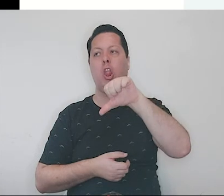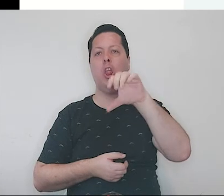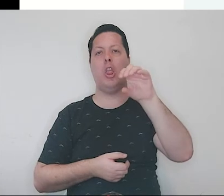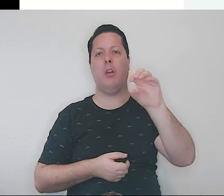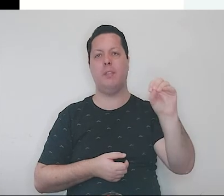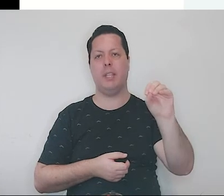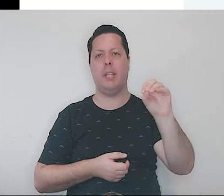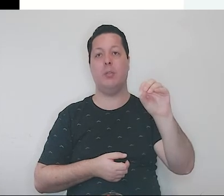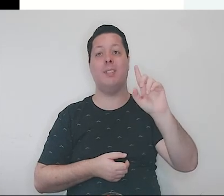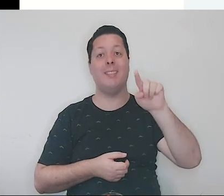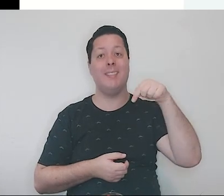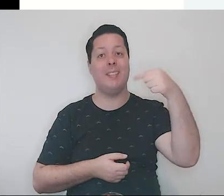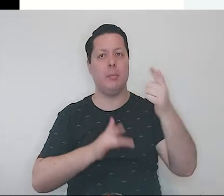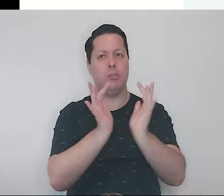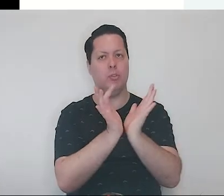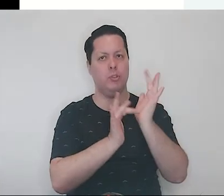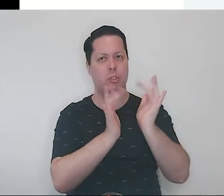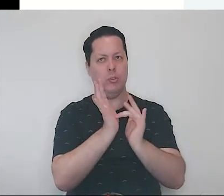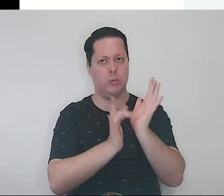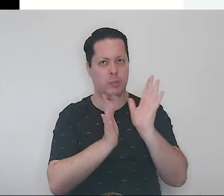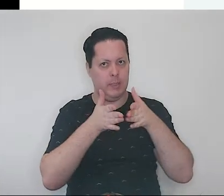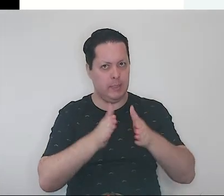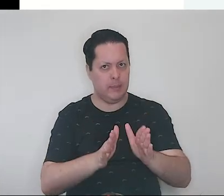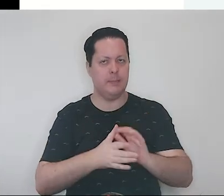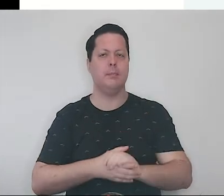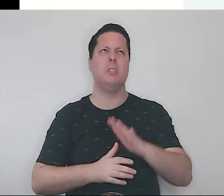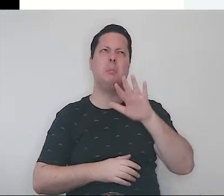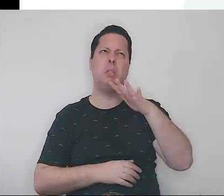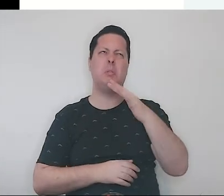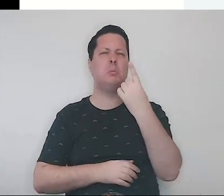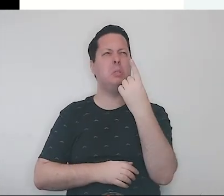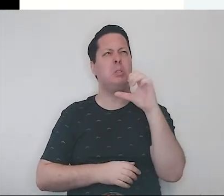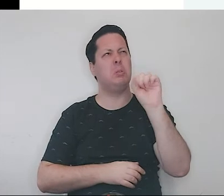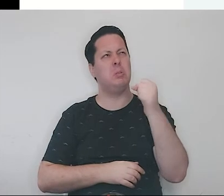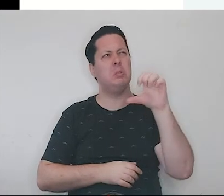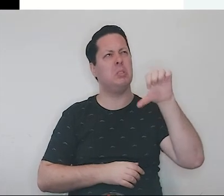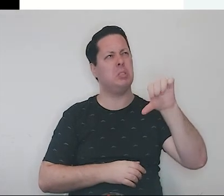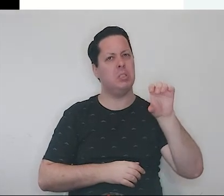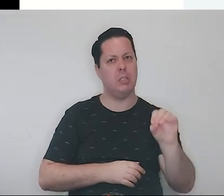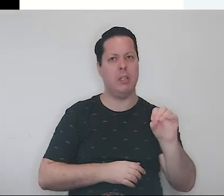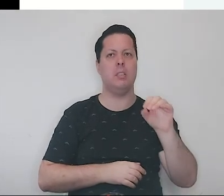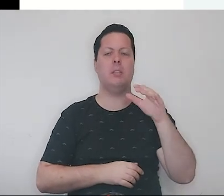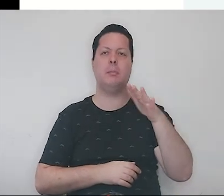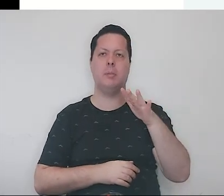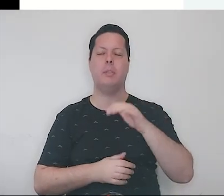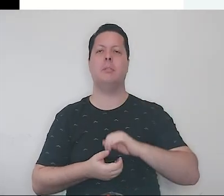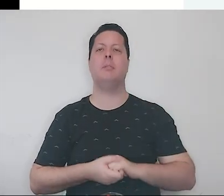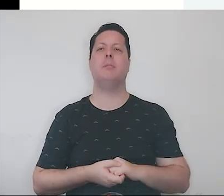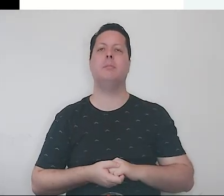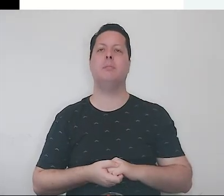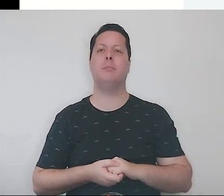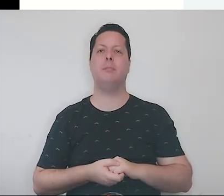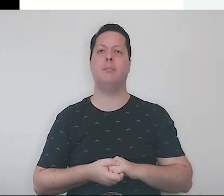pessoas chamam. então, 850, 900, 900 e pouco, da era